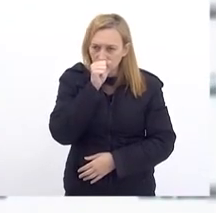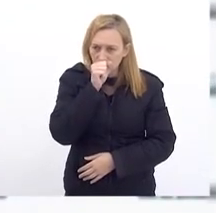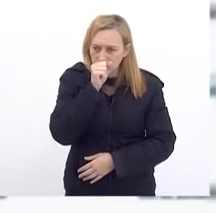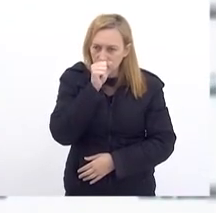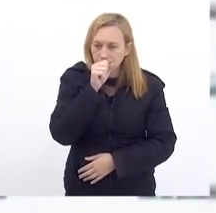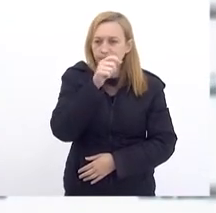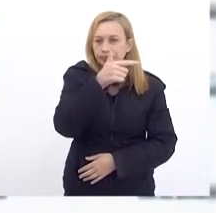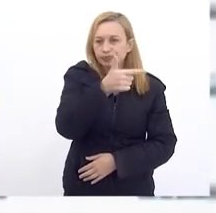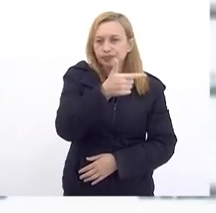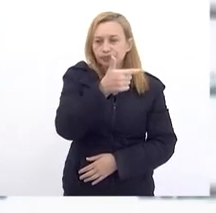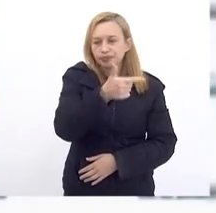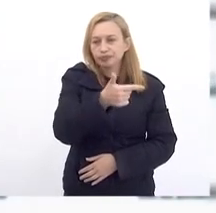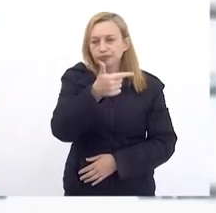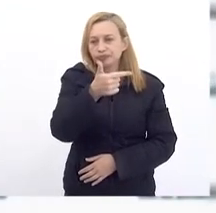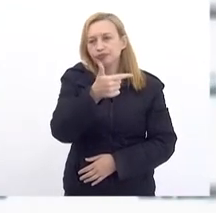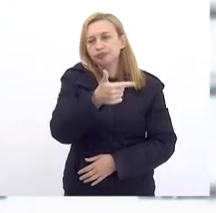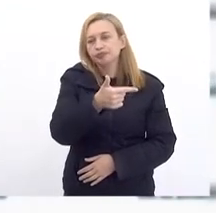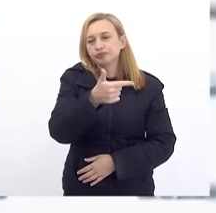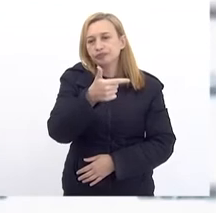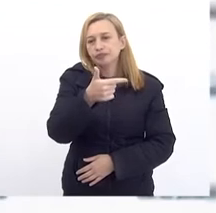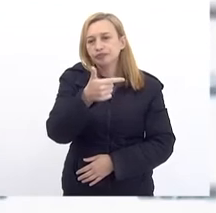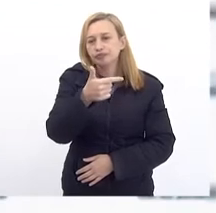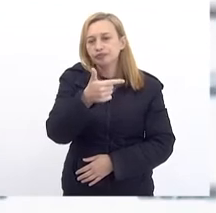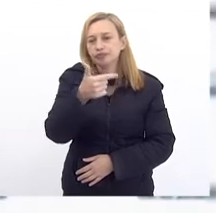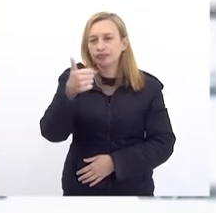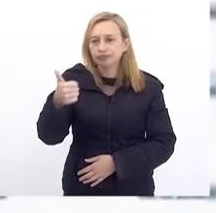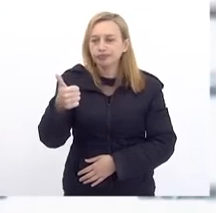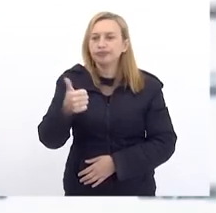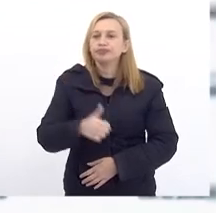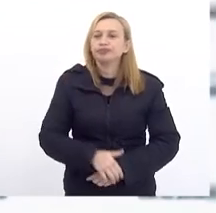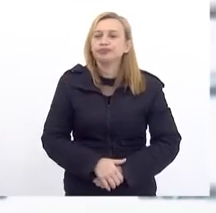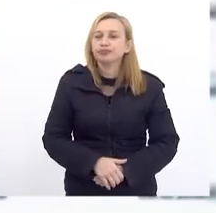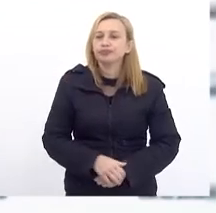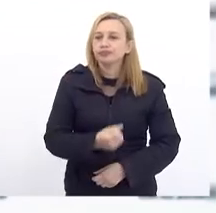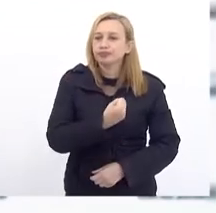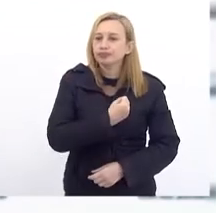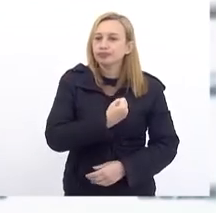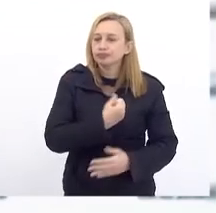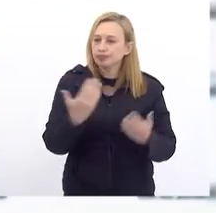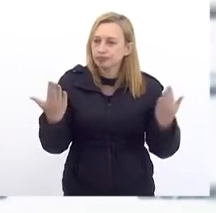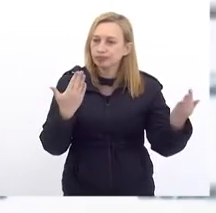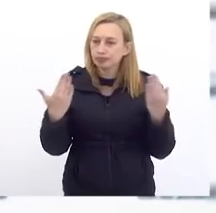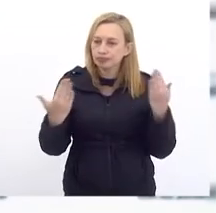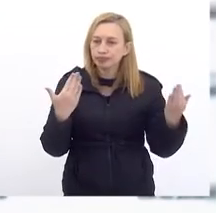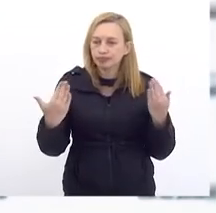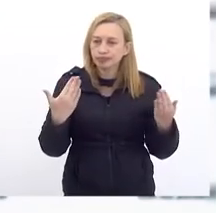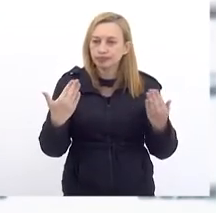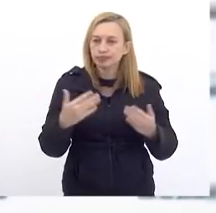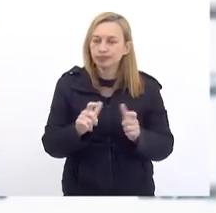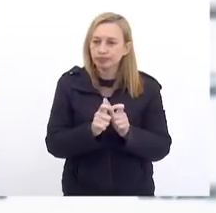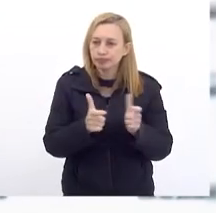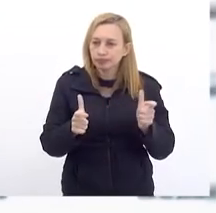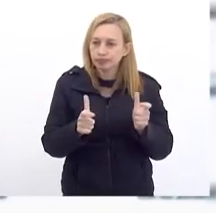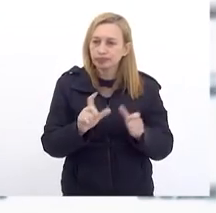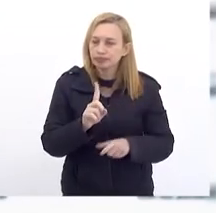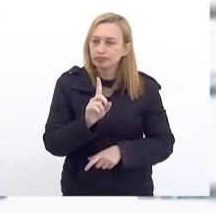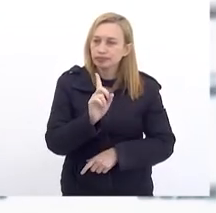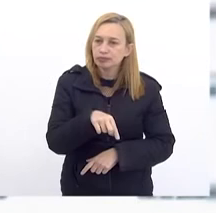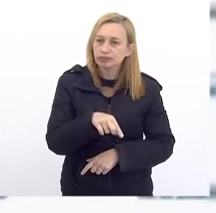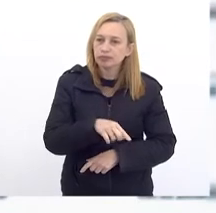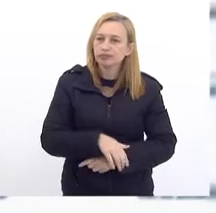21 Foi quando Eu fiz a Observação De que Esse Número Ele Apesar De aparecer Muito Grande Ele não É